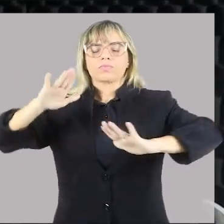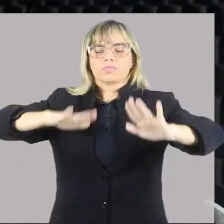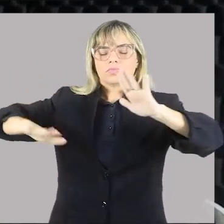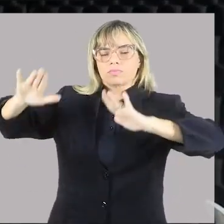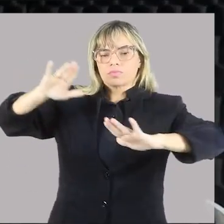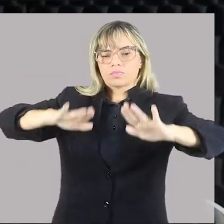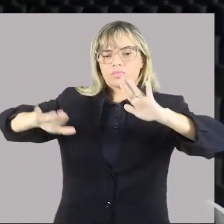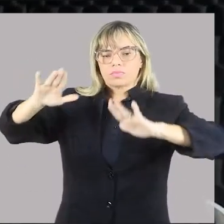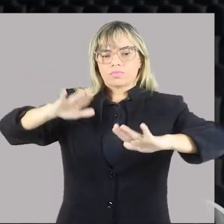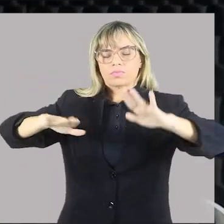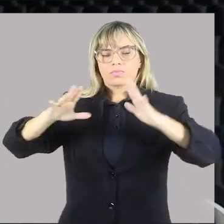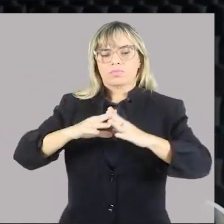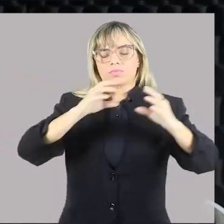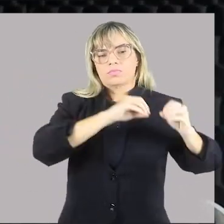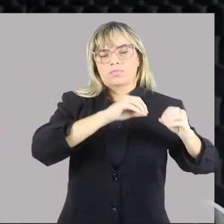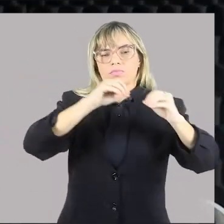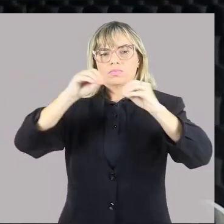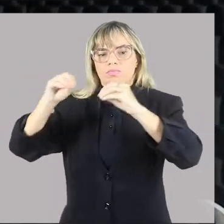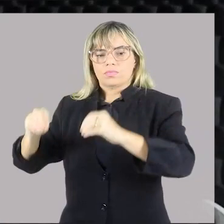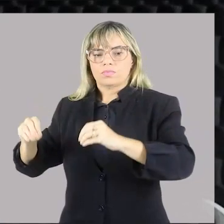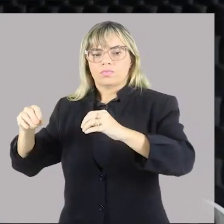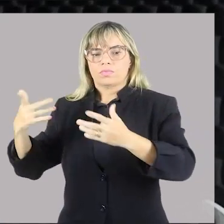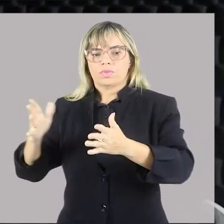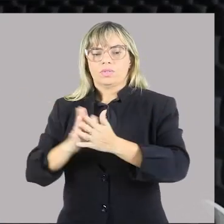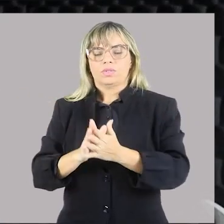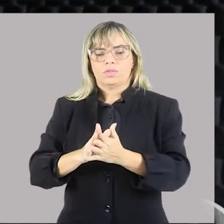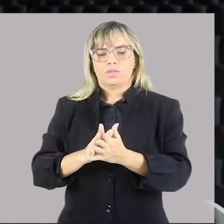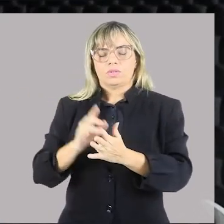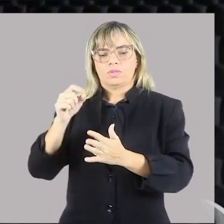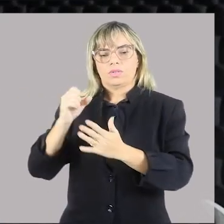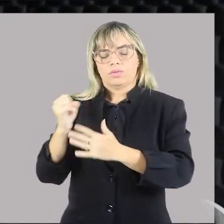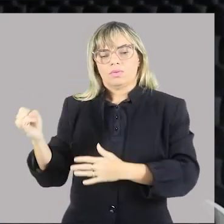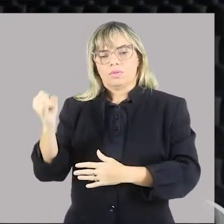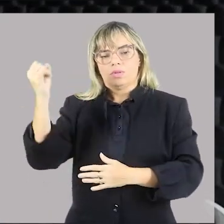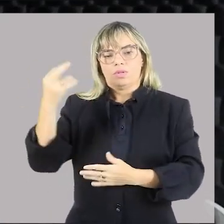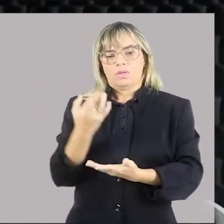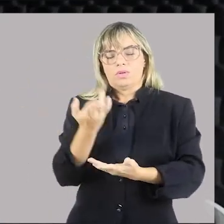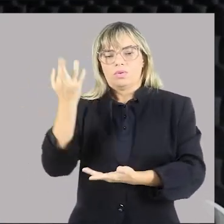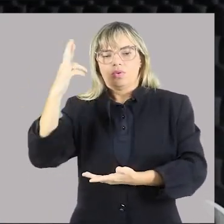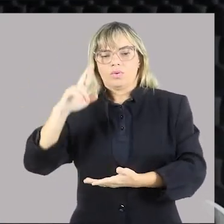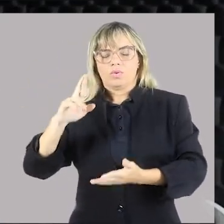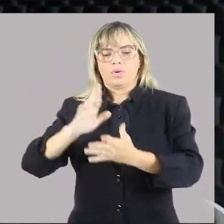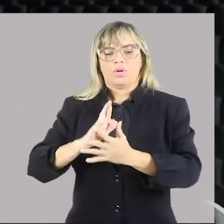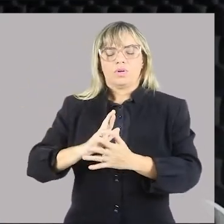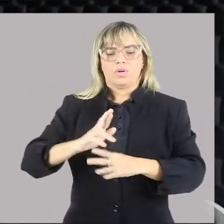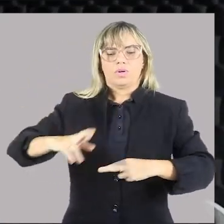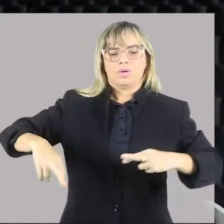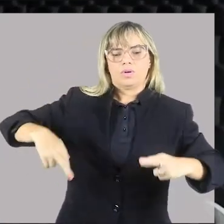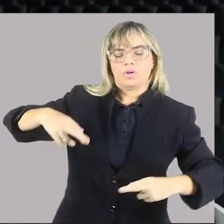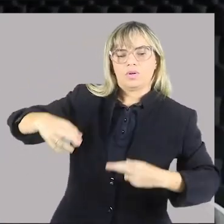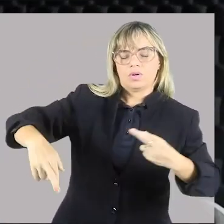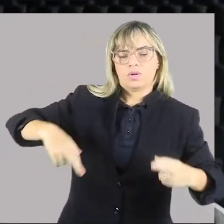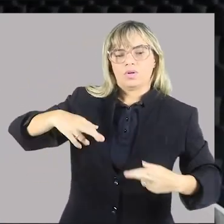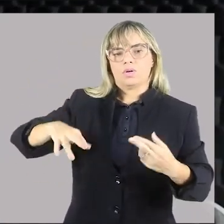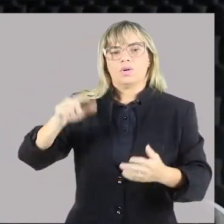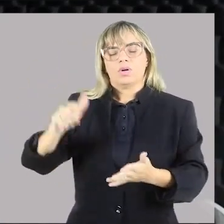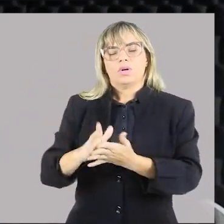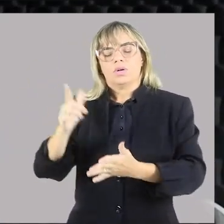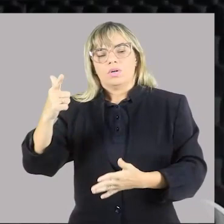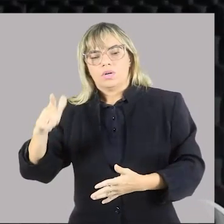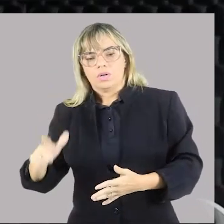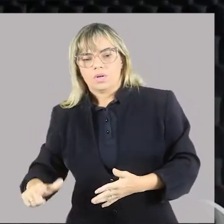Retirar, porque eu tenho os princípios dos R's da vida, reutilizar, repensar, recusar,